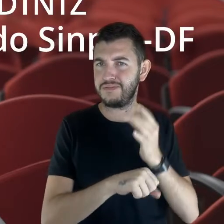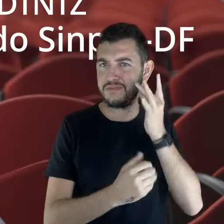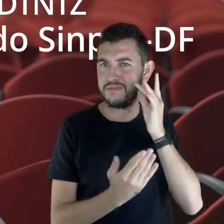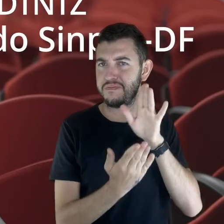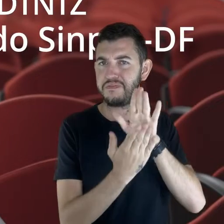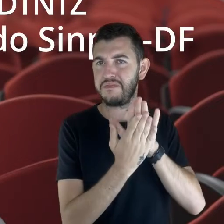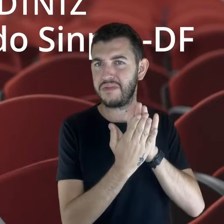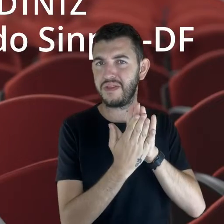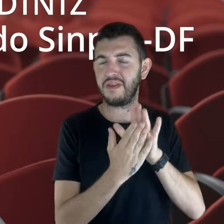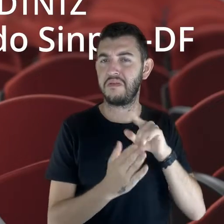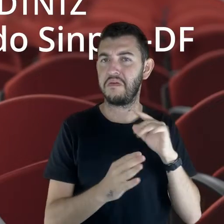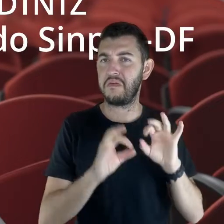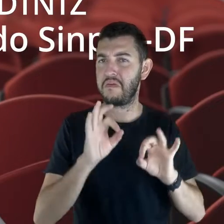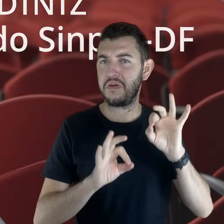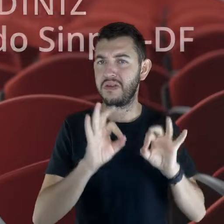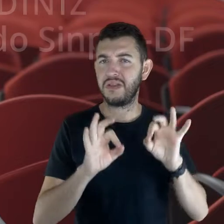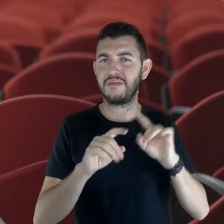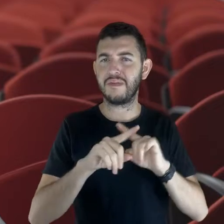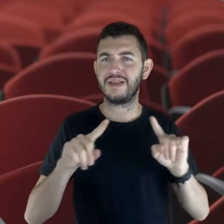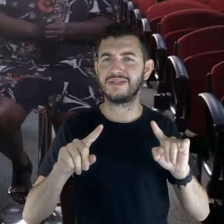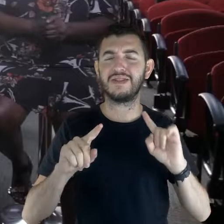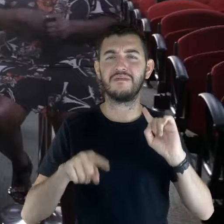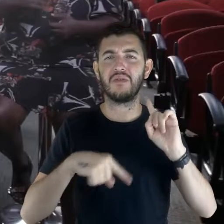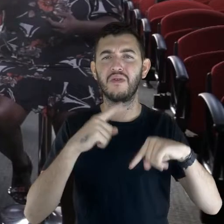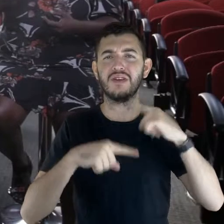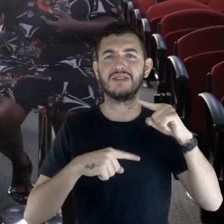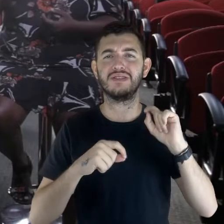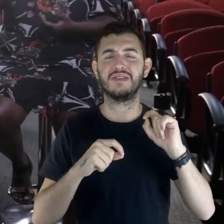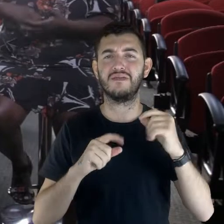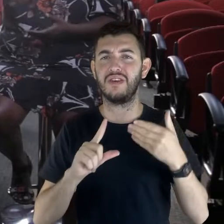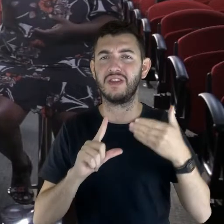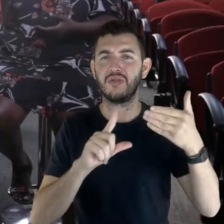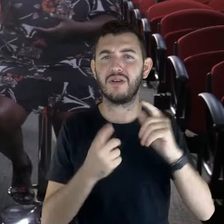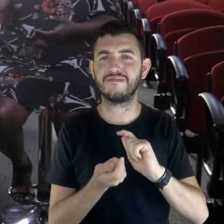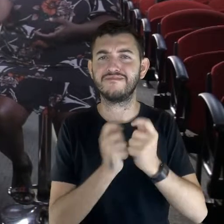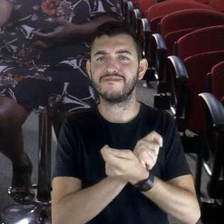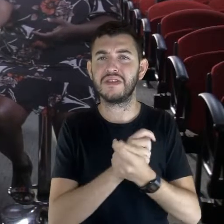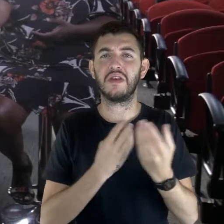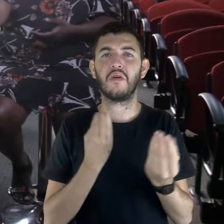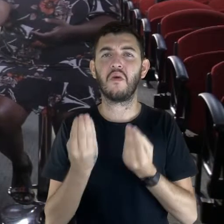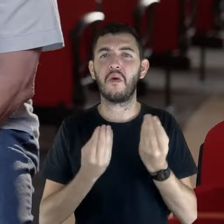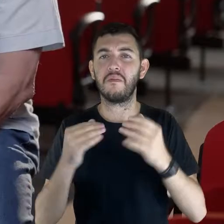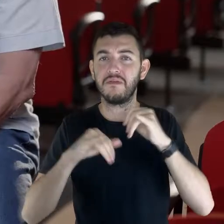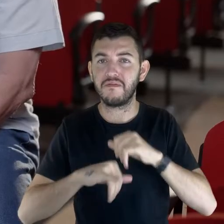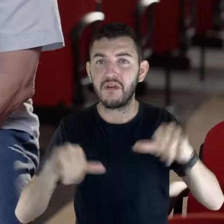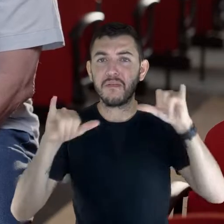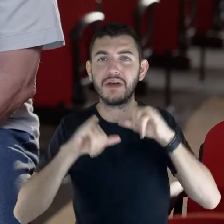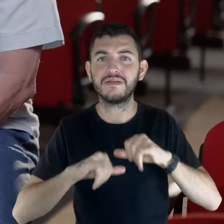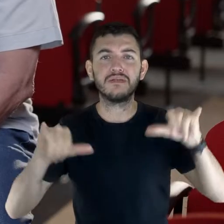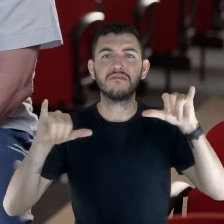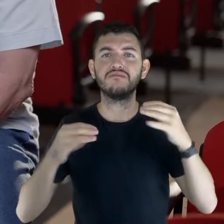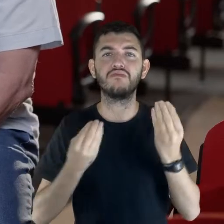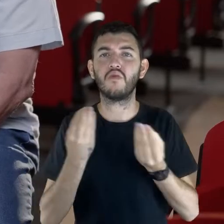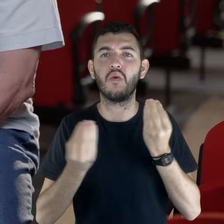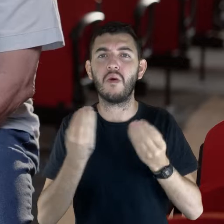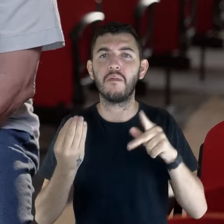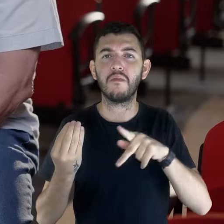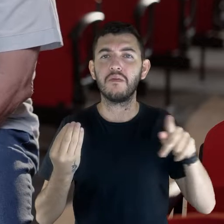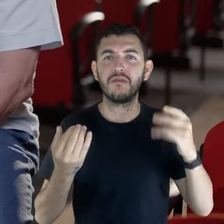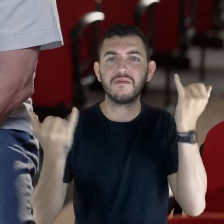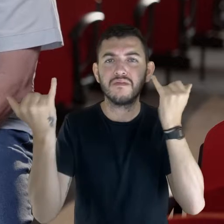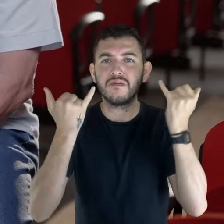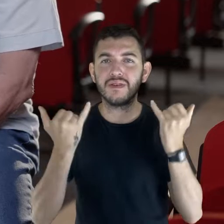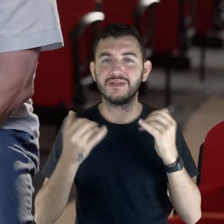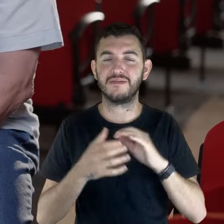uma assembleia virtual. E como fazer isso dar certo? Como fazer a nossa informação chegar até o professor? Quando a Organização Mundial de